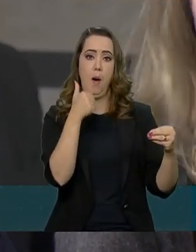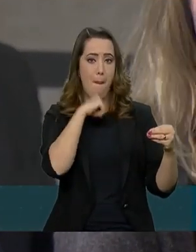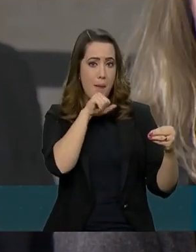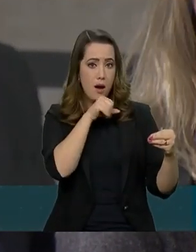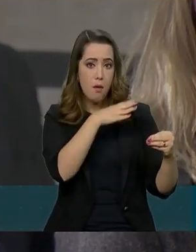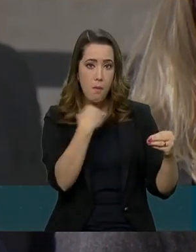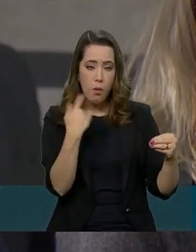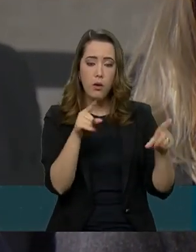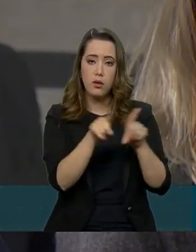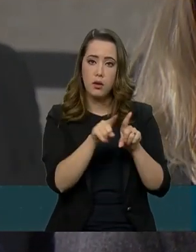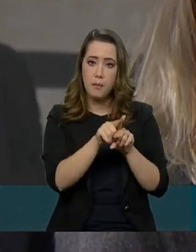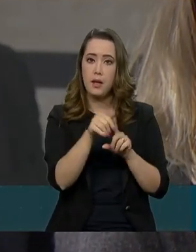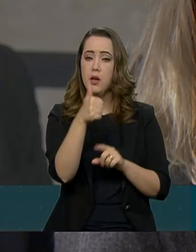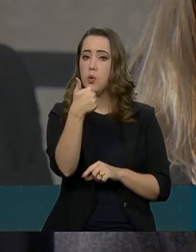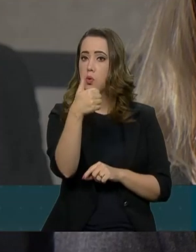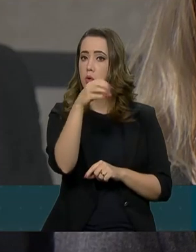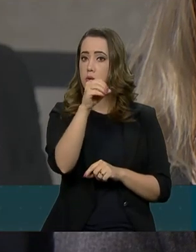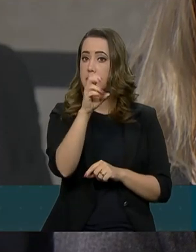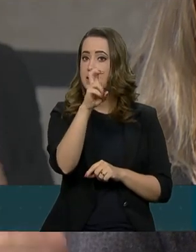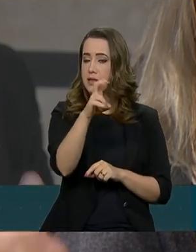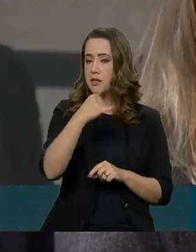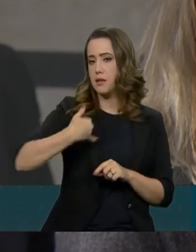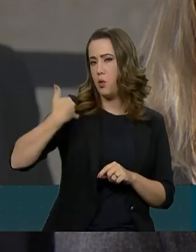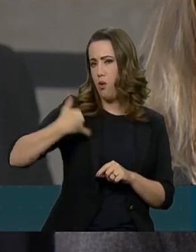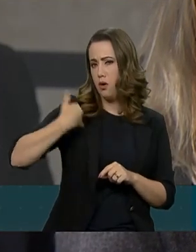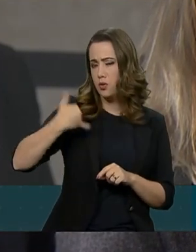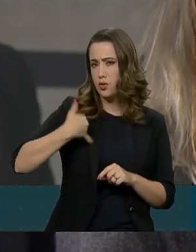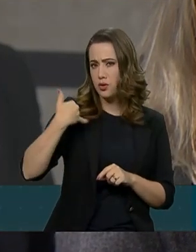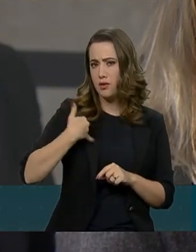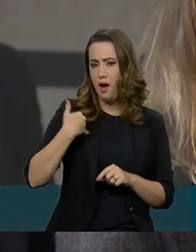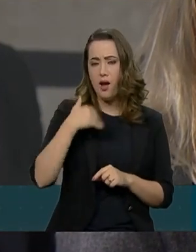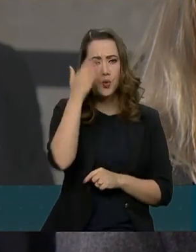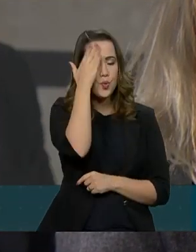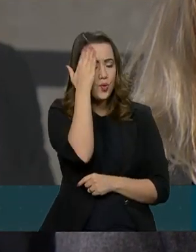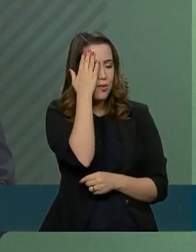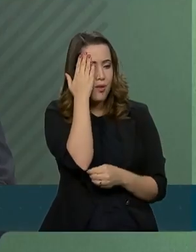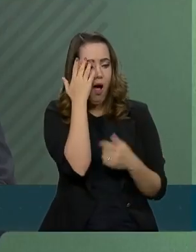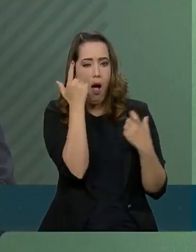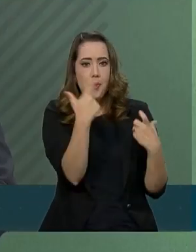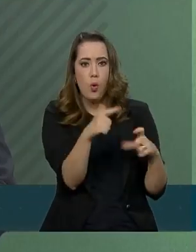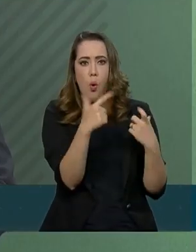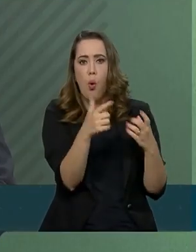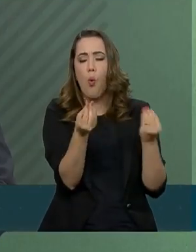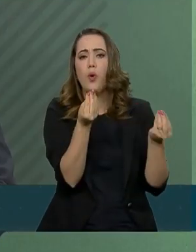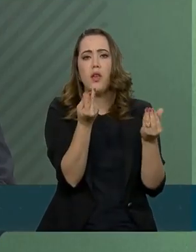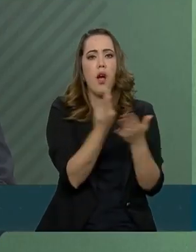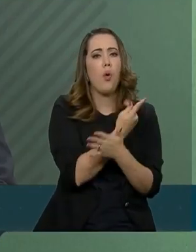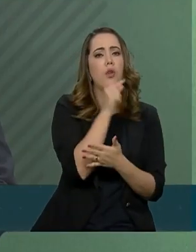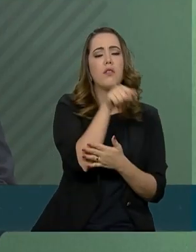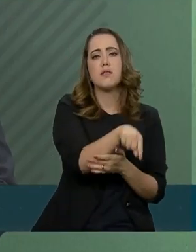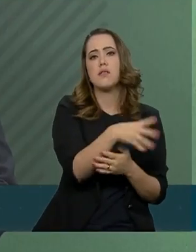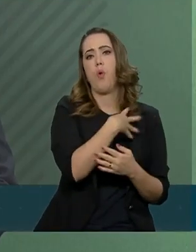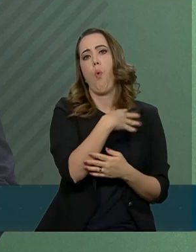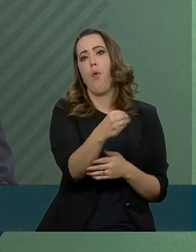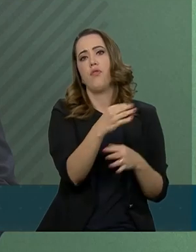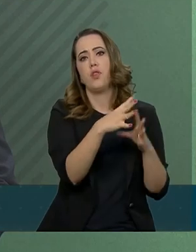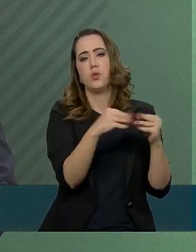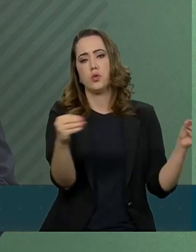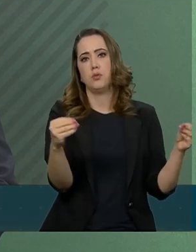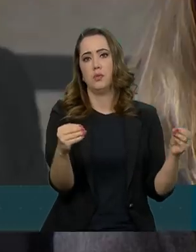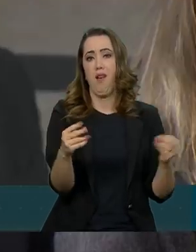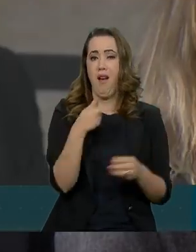do corpo do filho. Então, eu queria saber se essa declaração do presidente, esse tipo de declaração, não é um